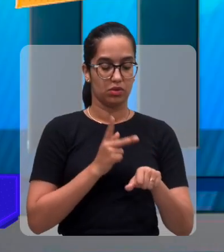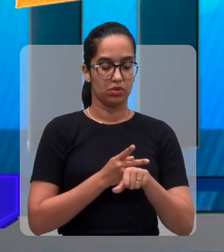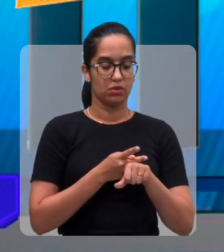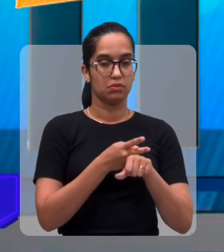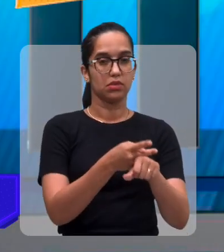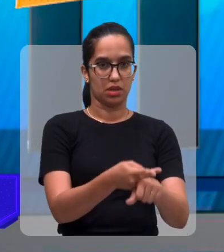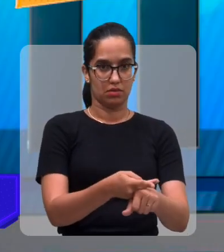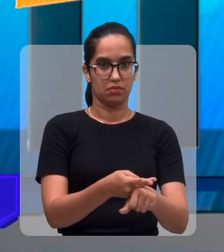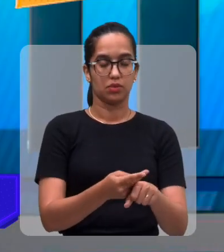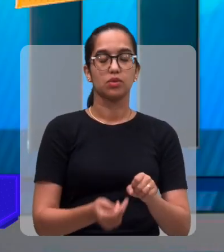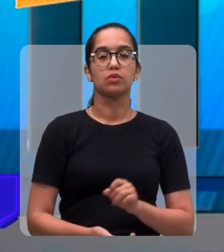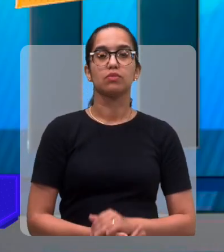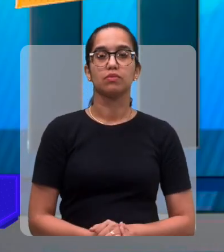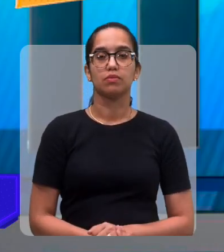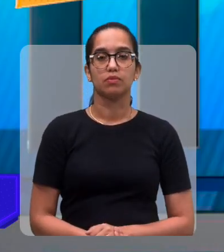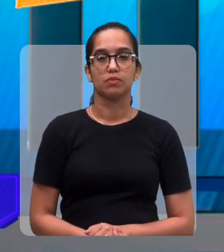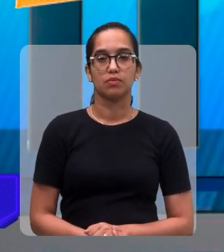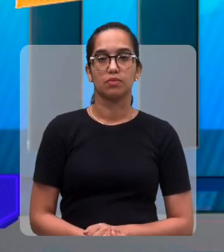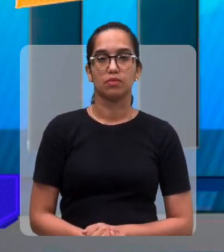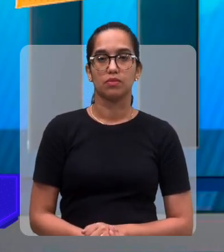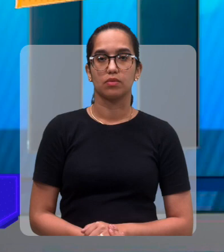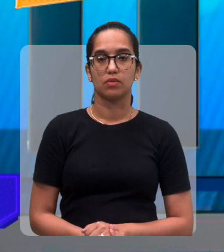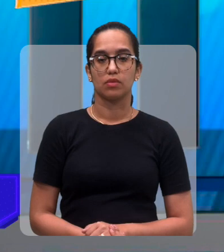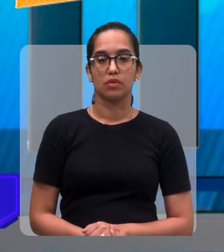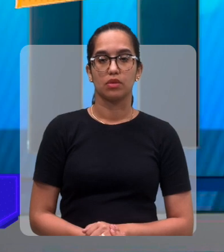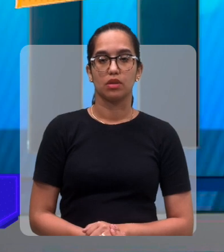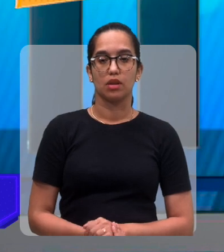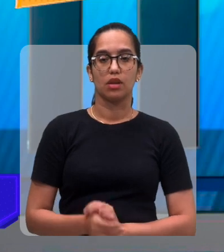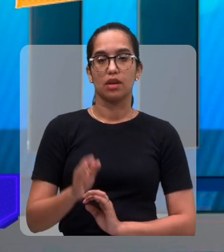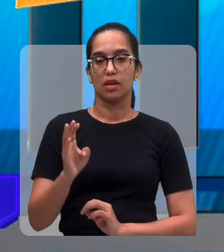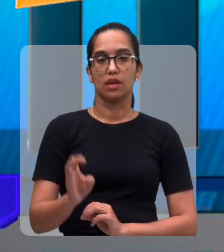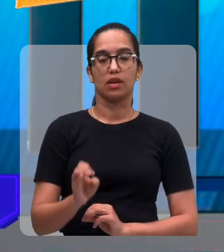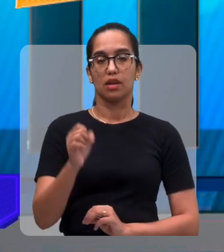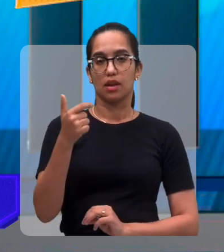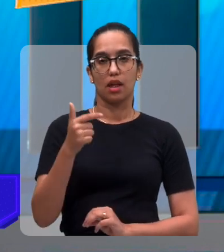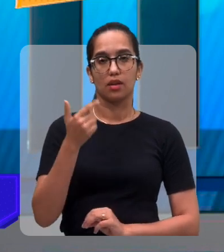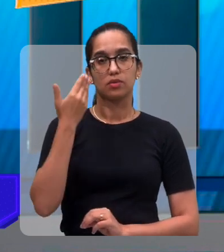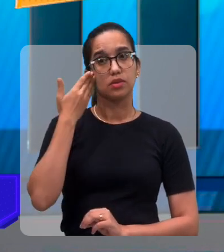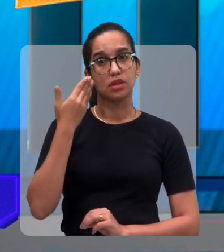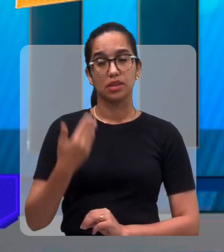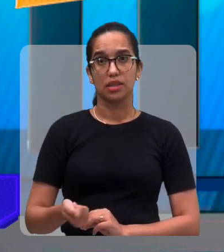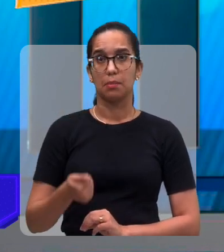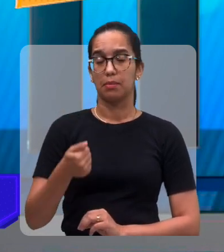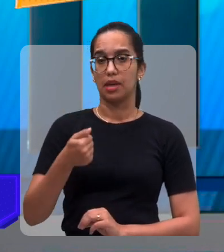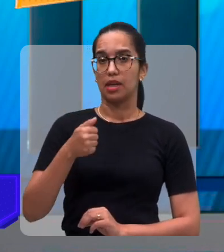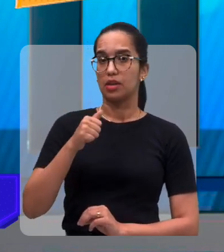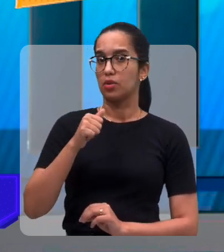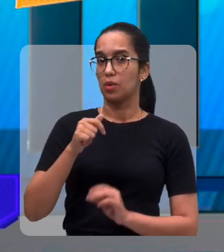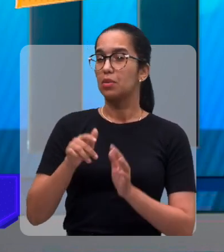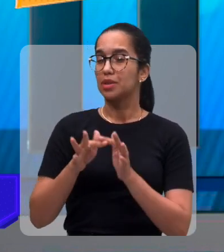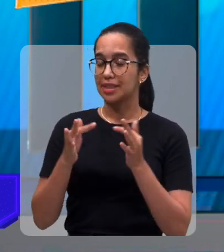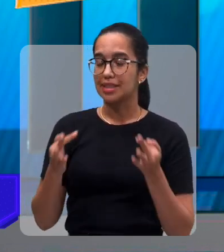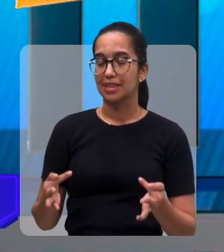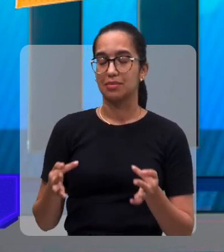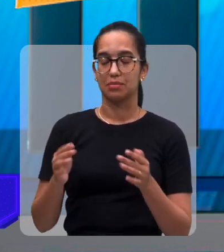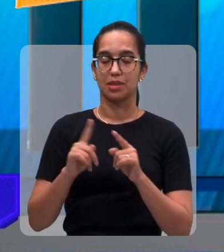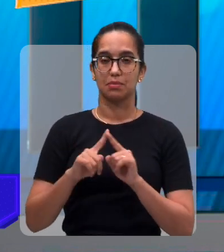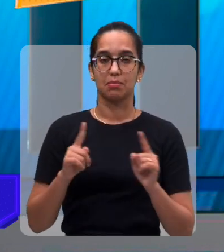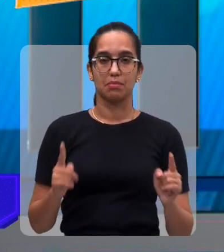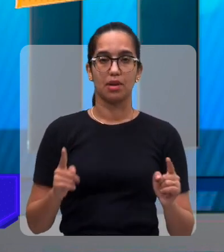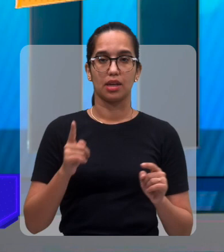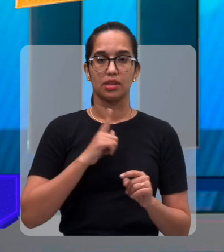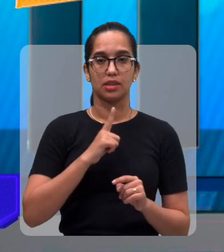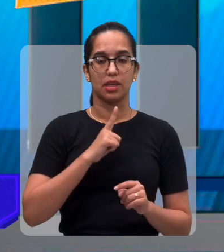evento, ele é premiado, né? De forma, embora que de forma simbolicamente, né? Mas nós teremos uma premiação